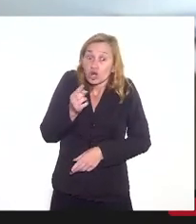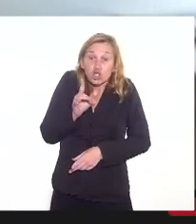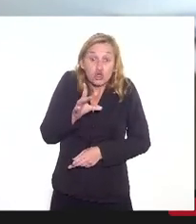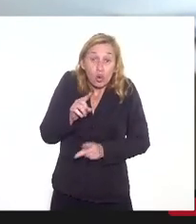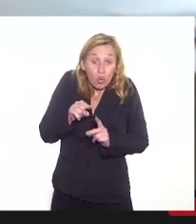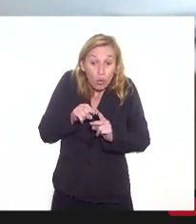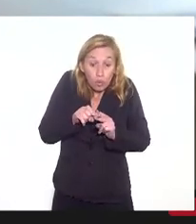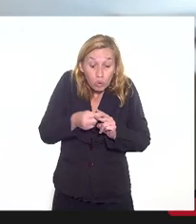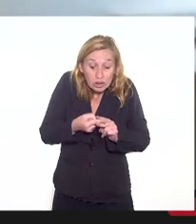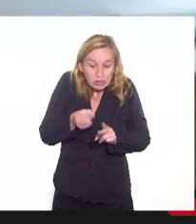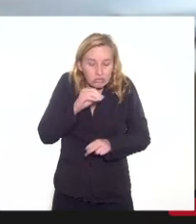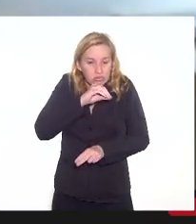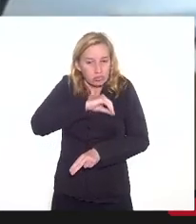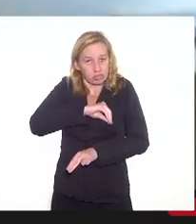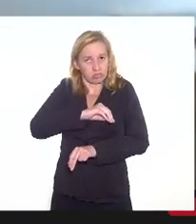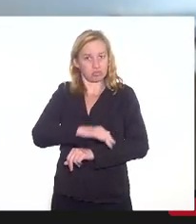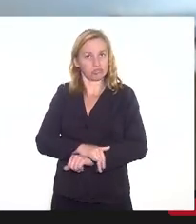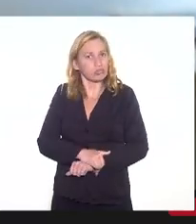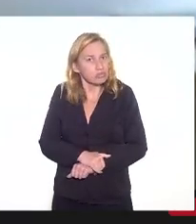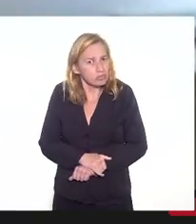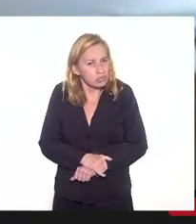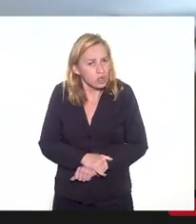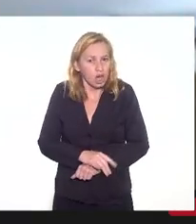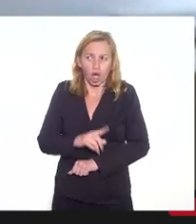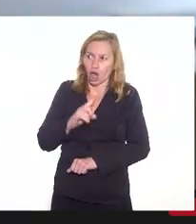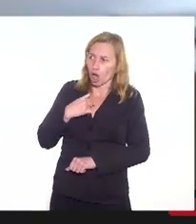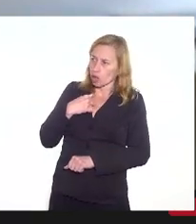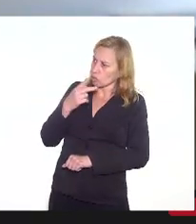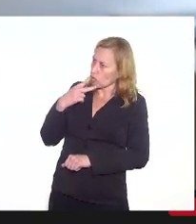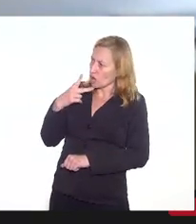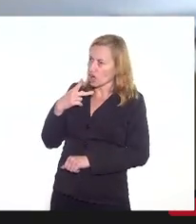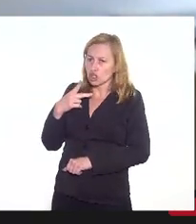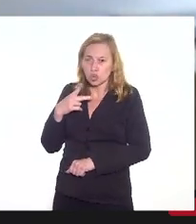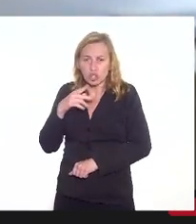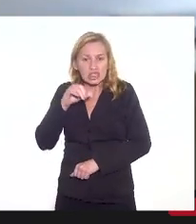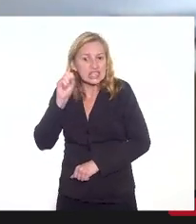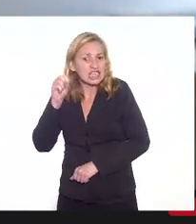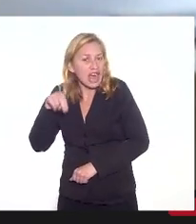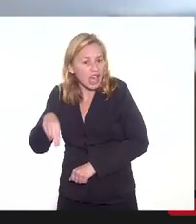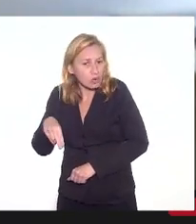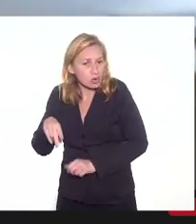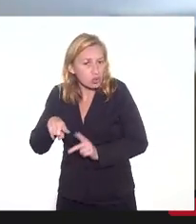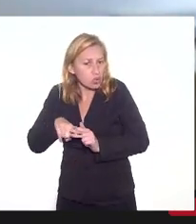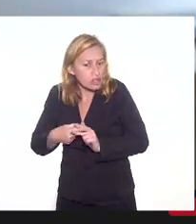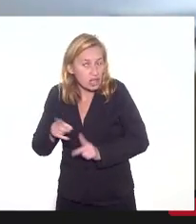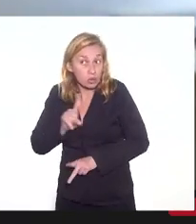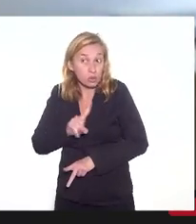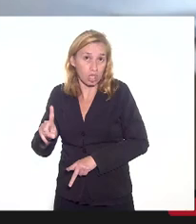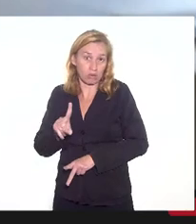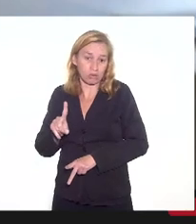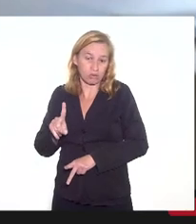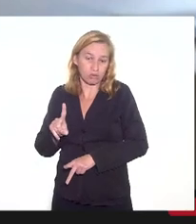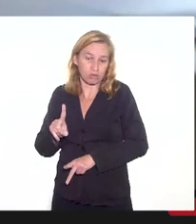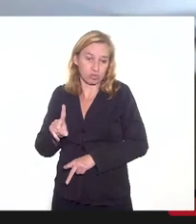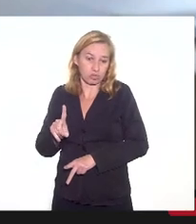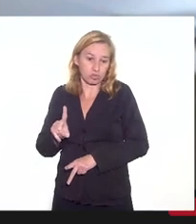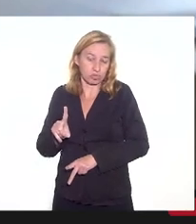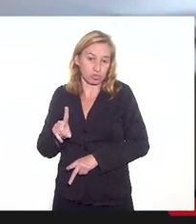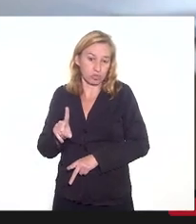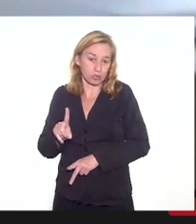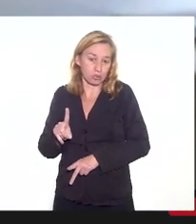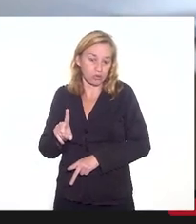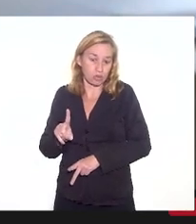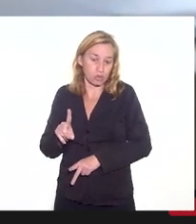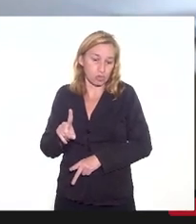reposição salarial. Eu não estou falando, Nelson, de reajuste, não, reajuste é outra coisa, de